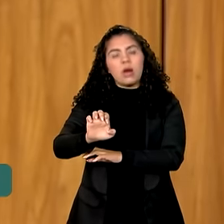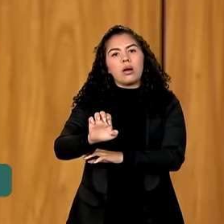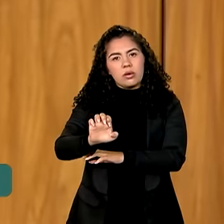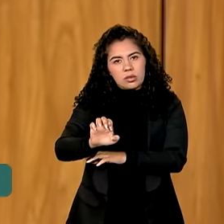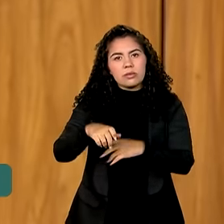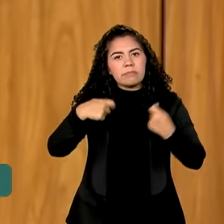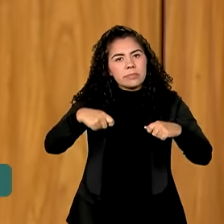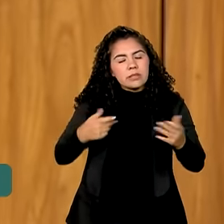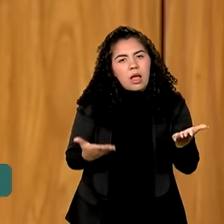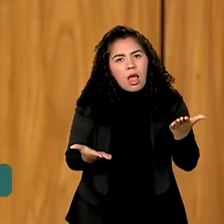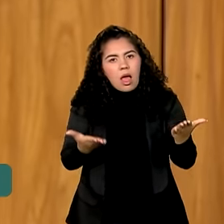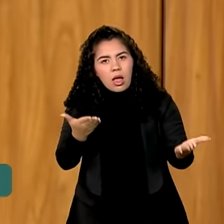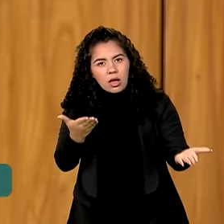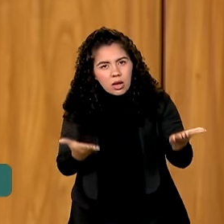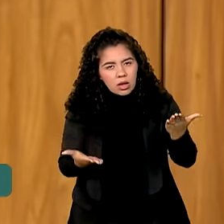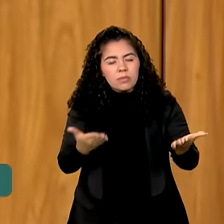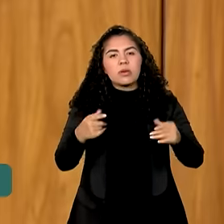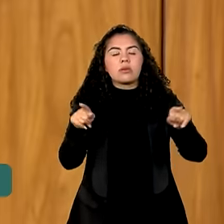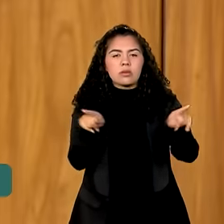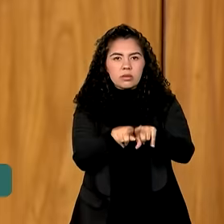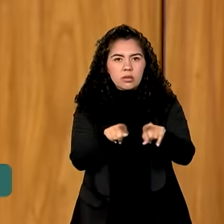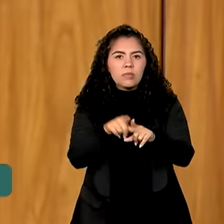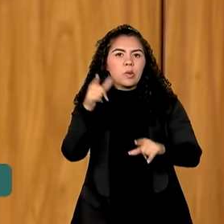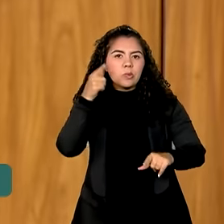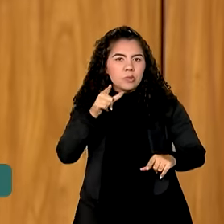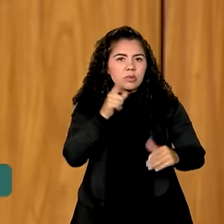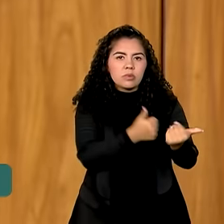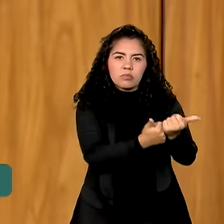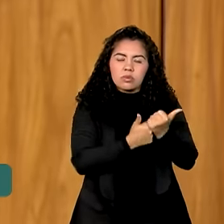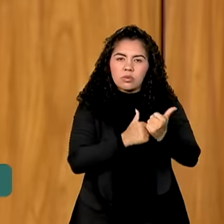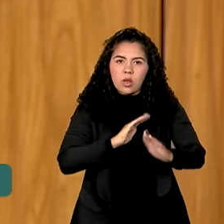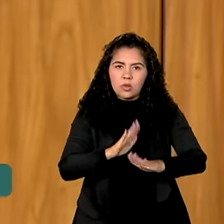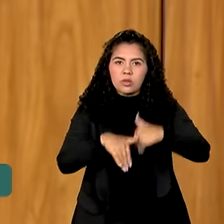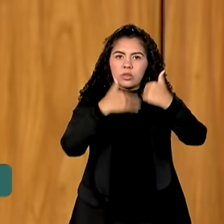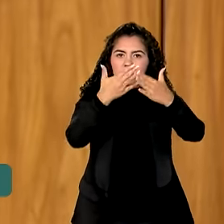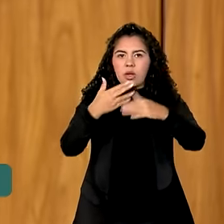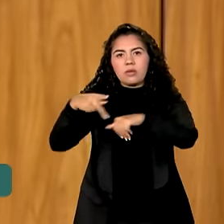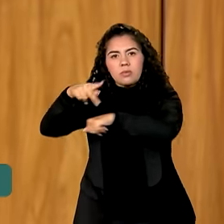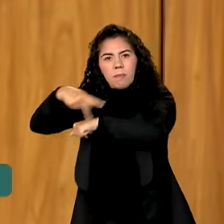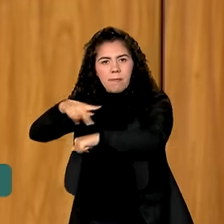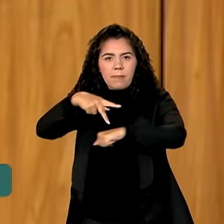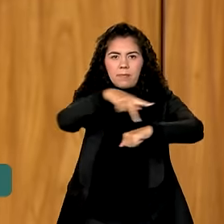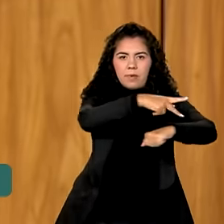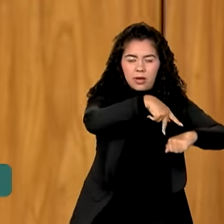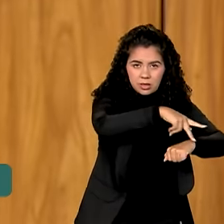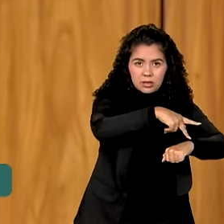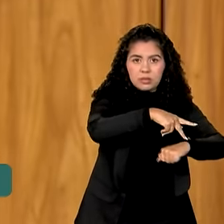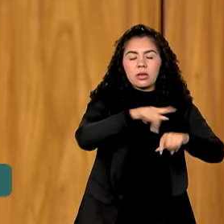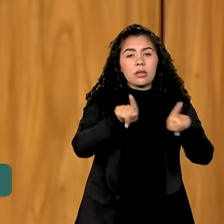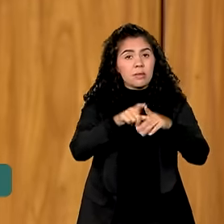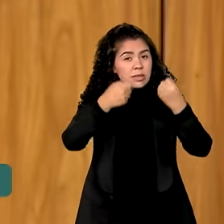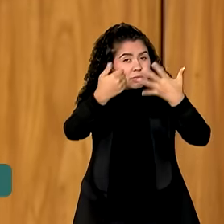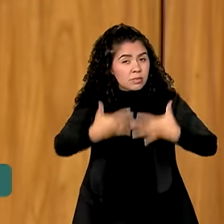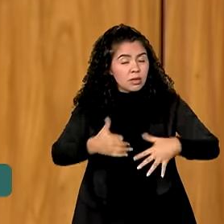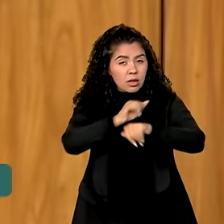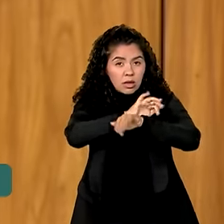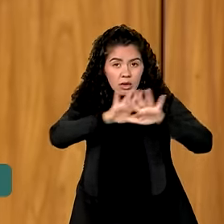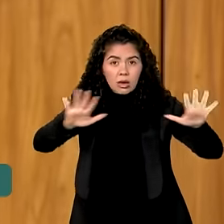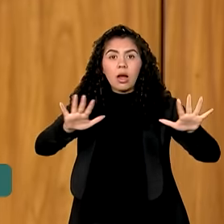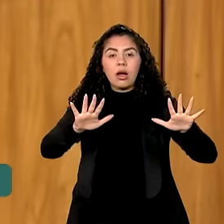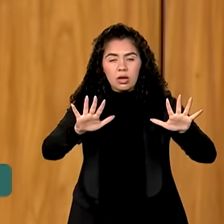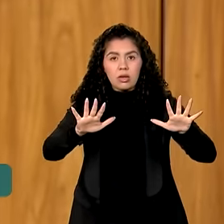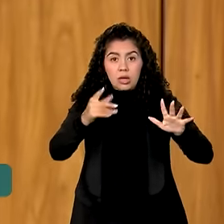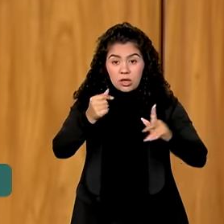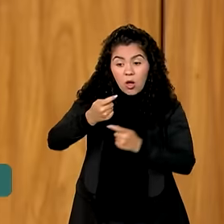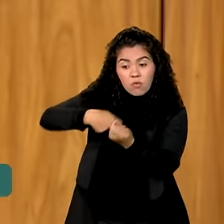equilibrado e que contribua para o desenvolvimento das duas regiões. Explicitei que o avanço